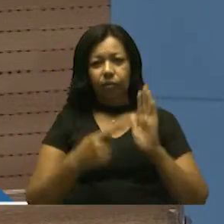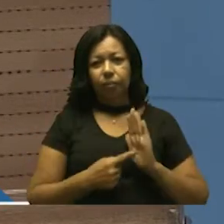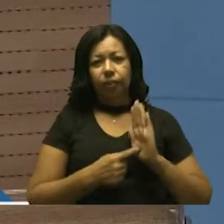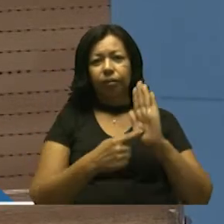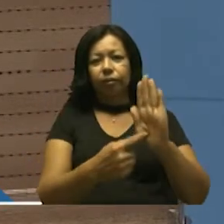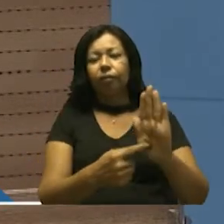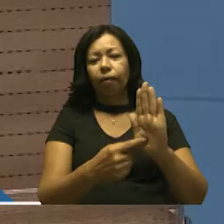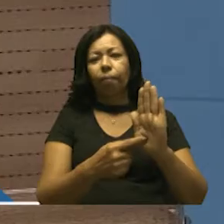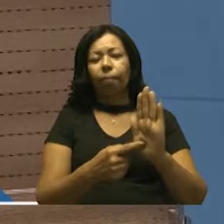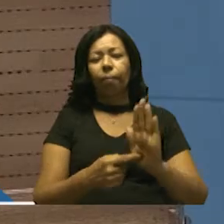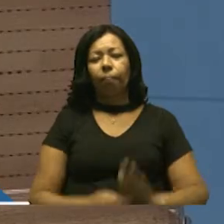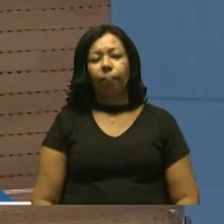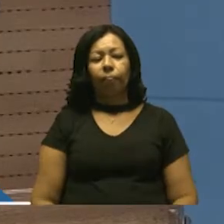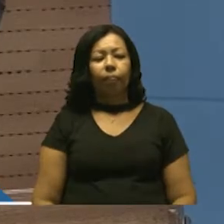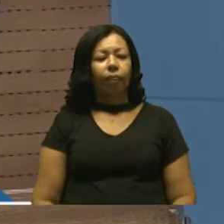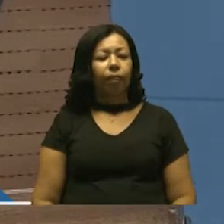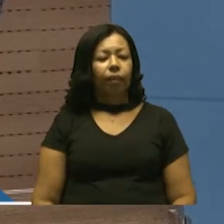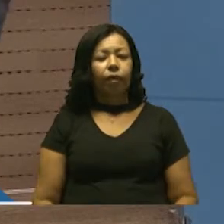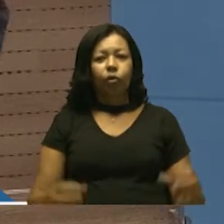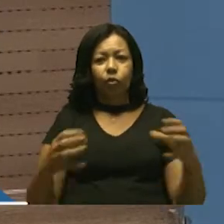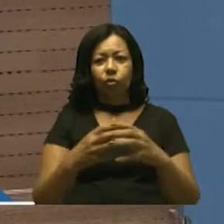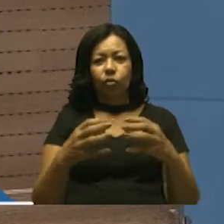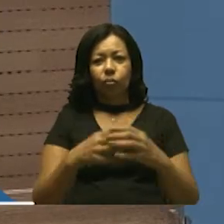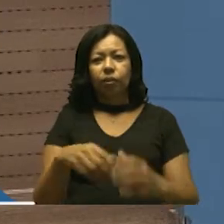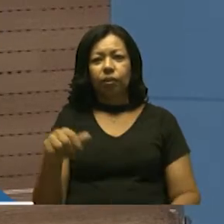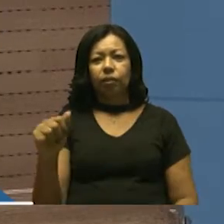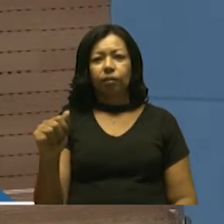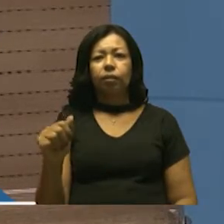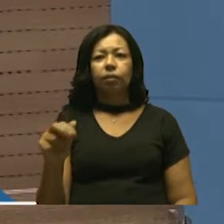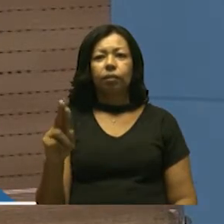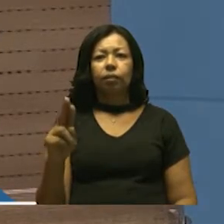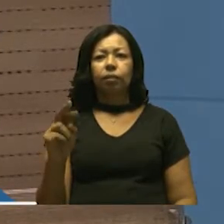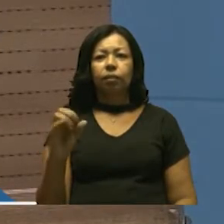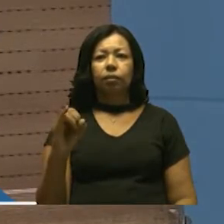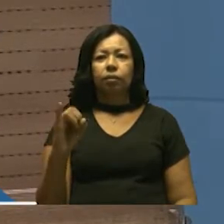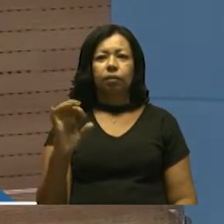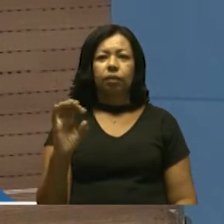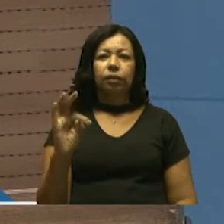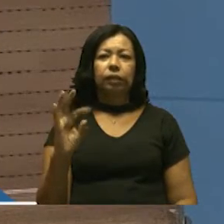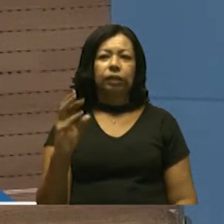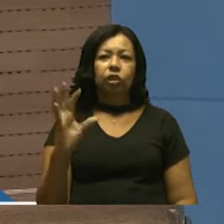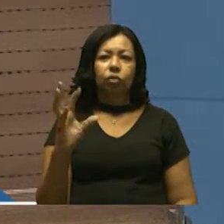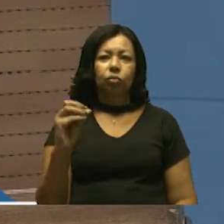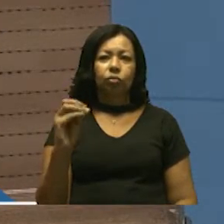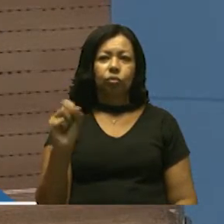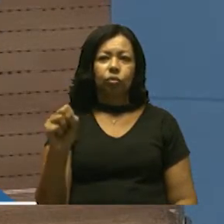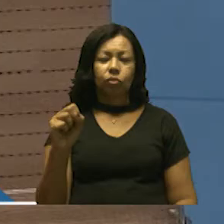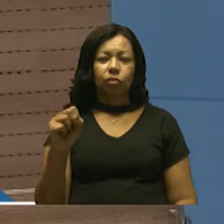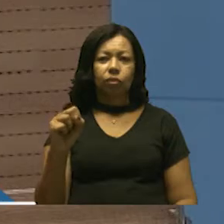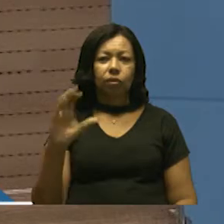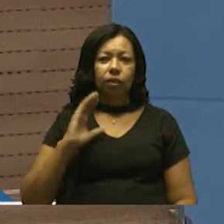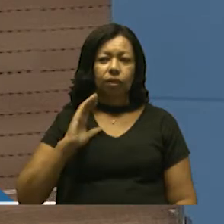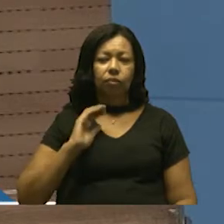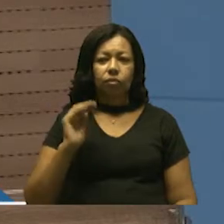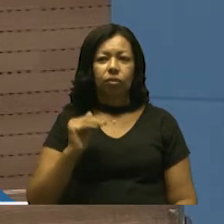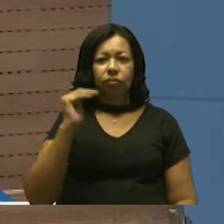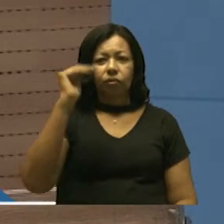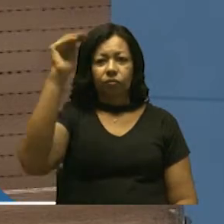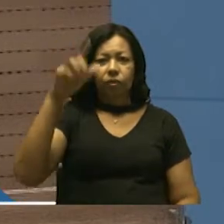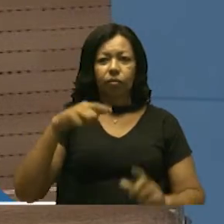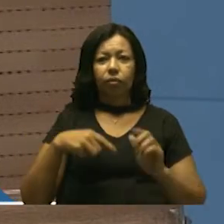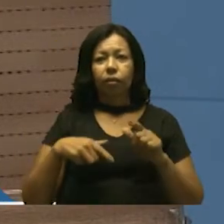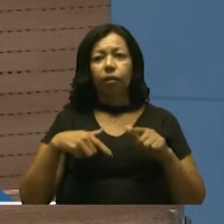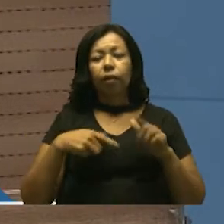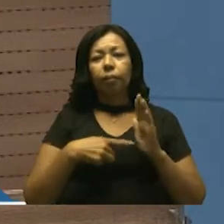apresentar os grupos artísticos da nossa cidade quando desenvolviam e apresentavam os